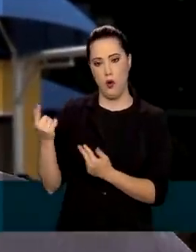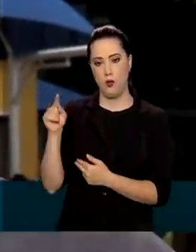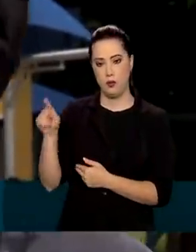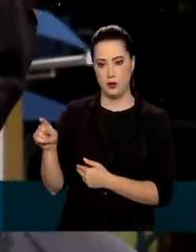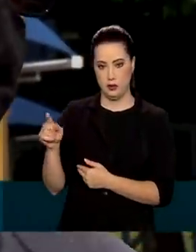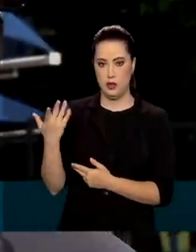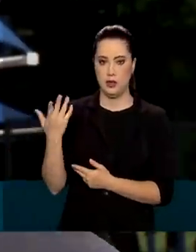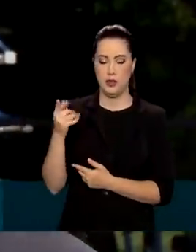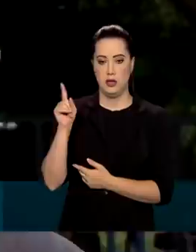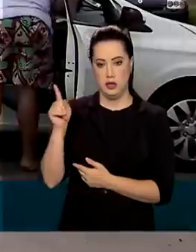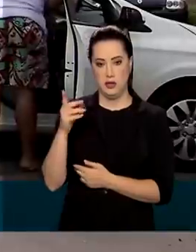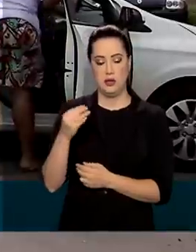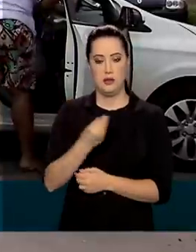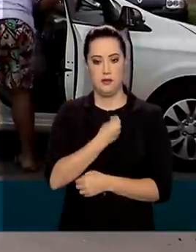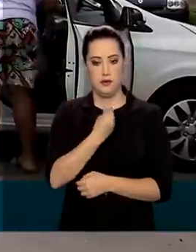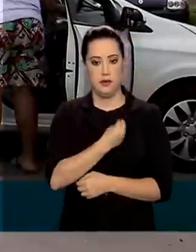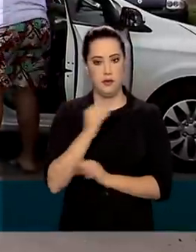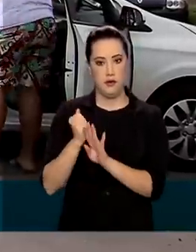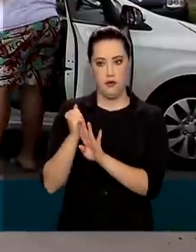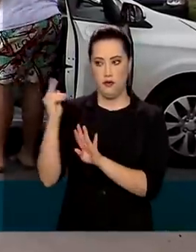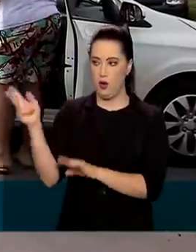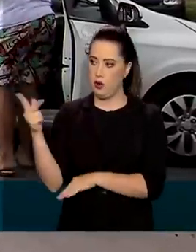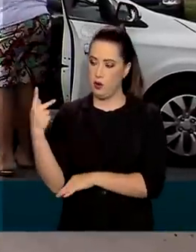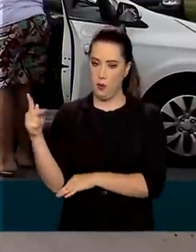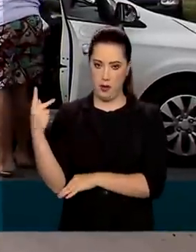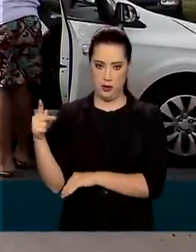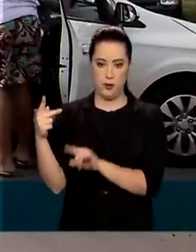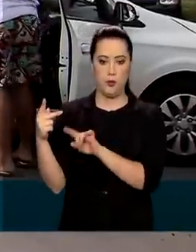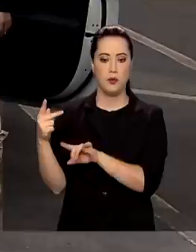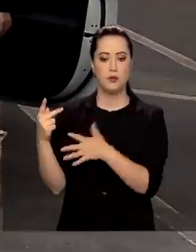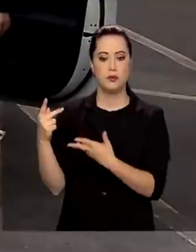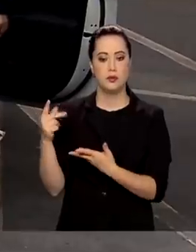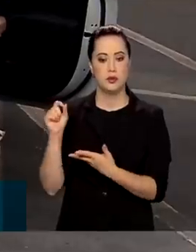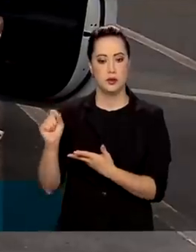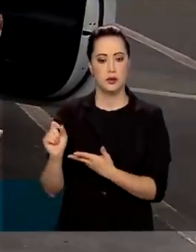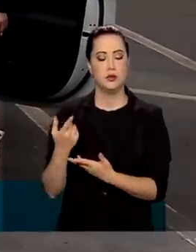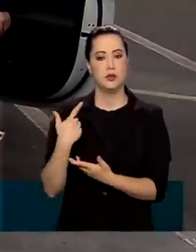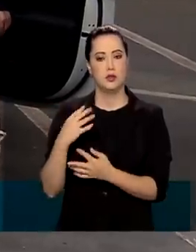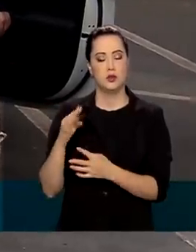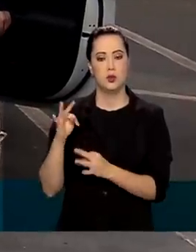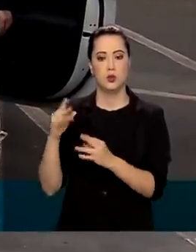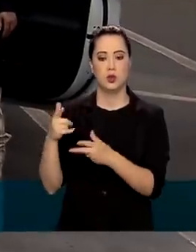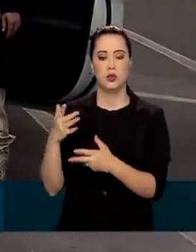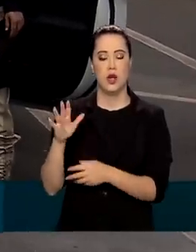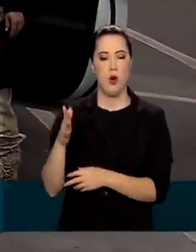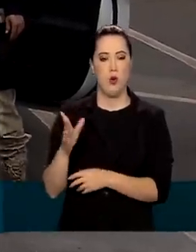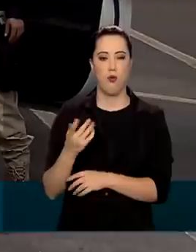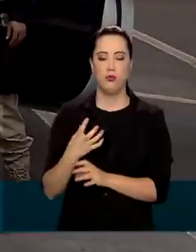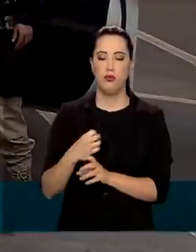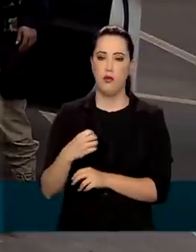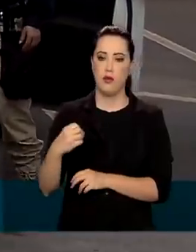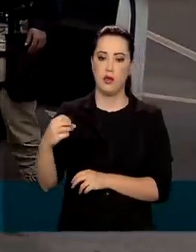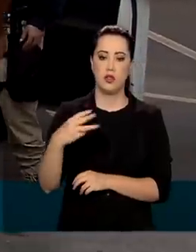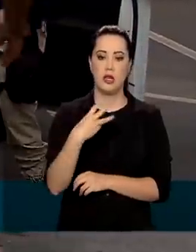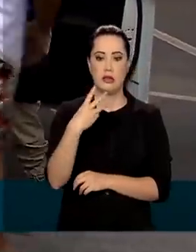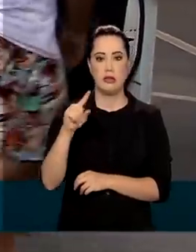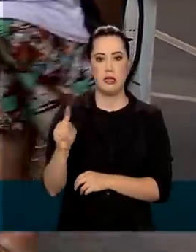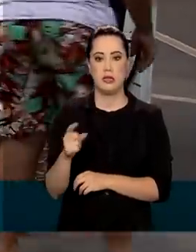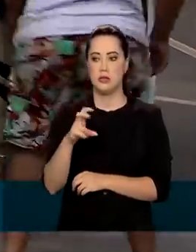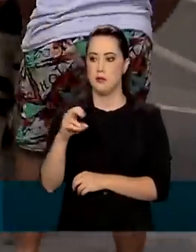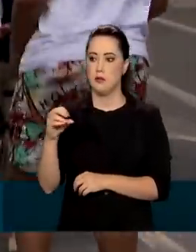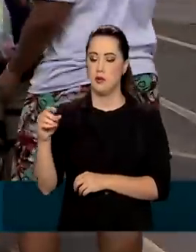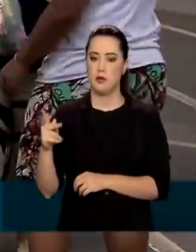Juan Cabaleiro, no Paraguai, ele viaja com a família. No total, eles vão percorrer 3.500